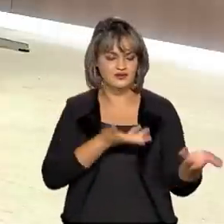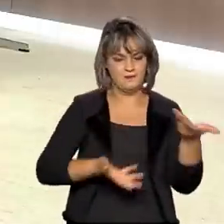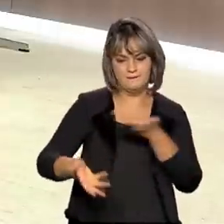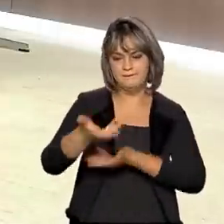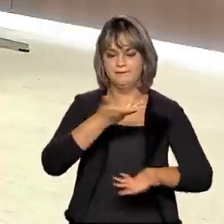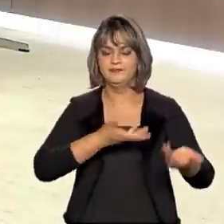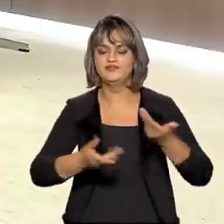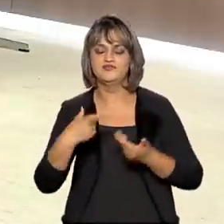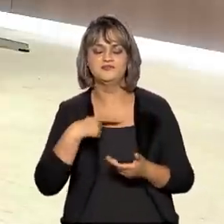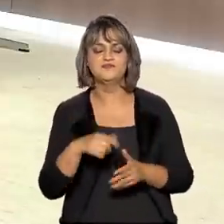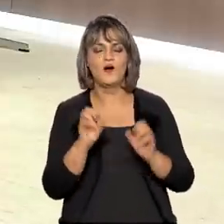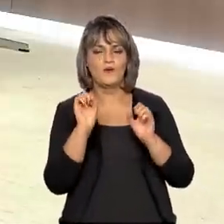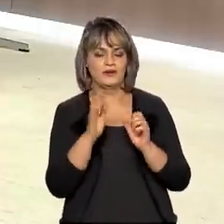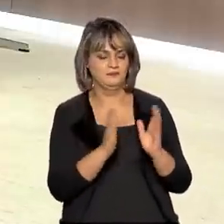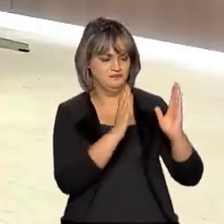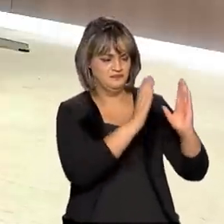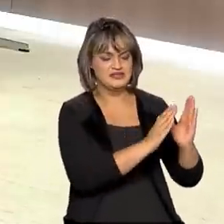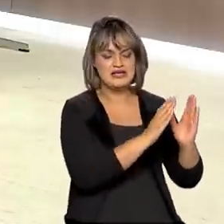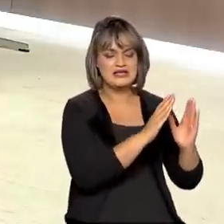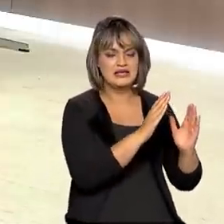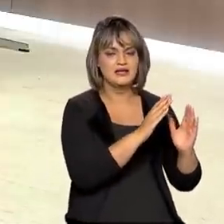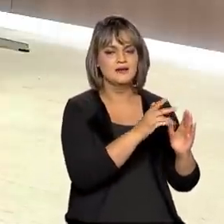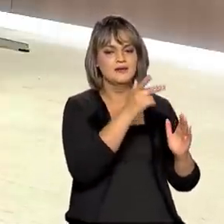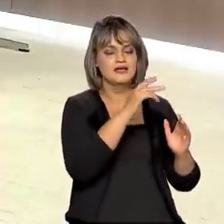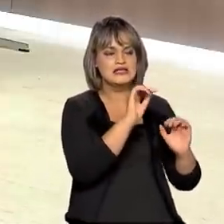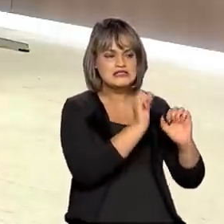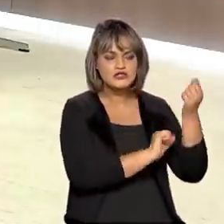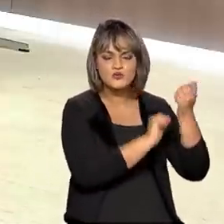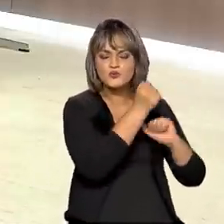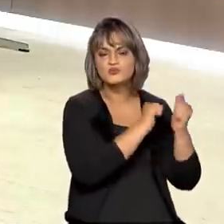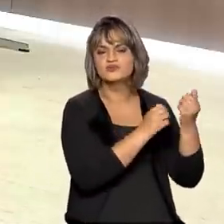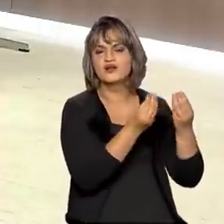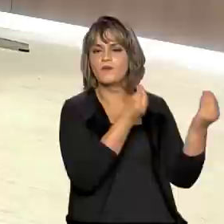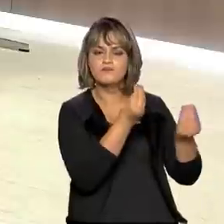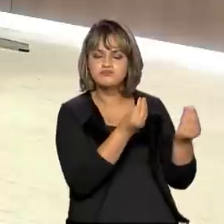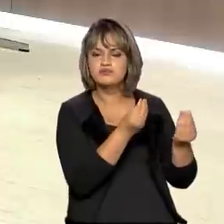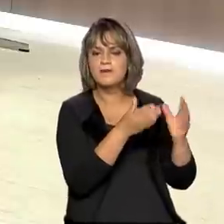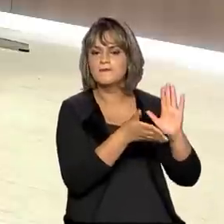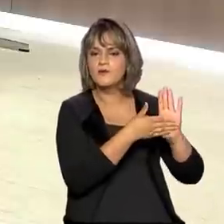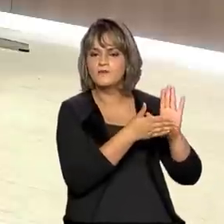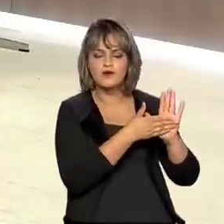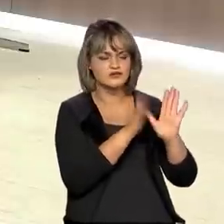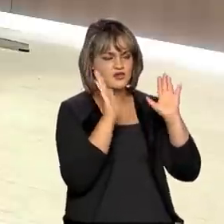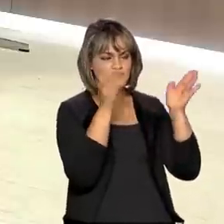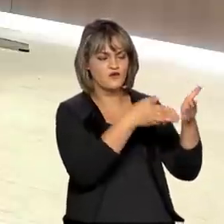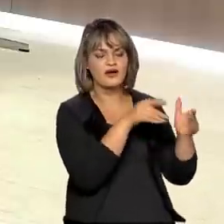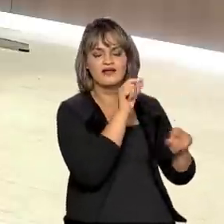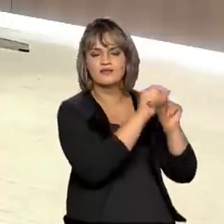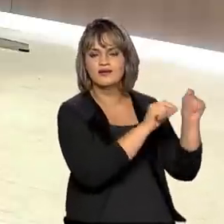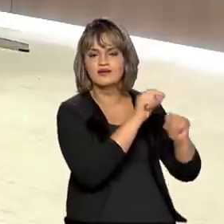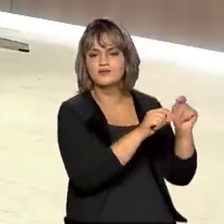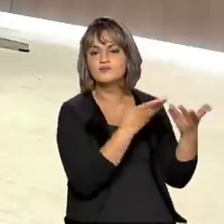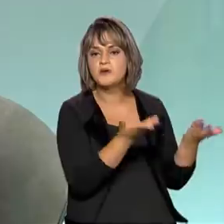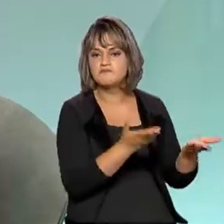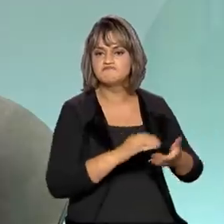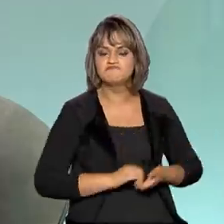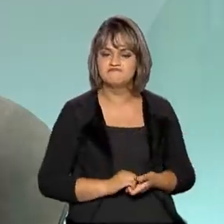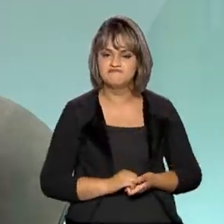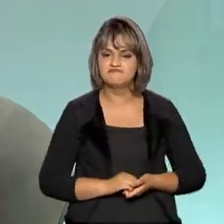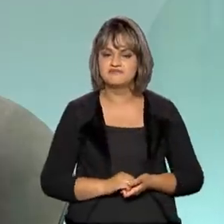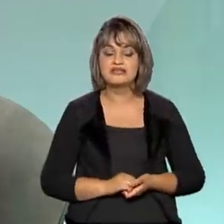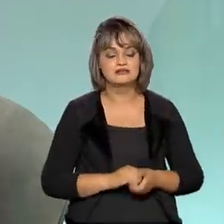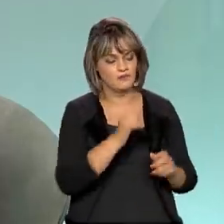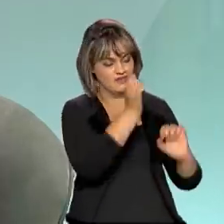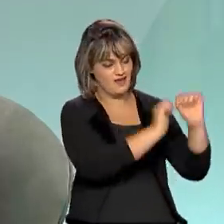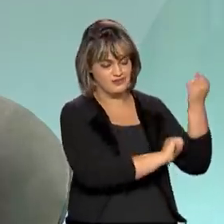Vamos começar para a indústria, os grandes consumidores. Quais são as propostas que foram elaboradas pelo Ministério de Minas e Energia? Para